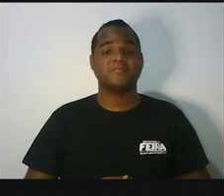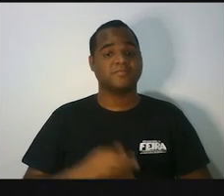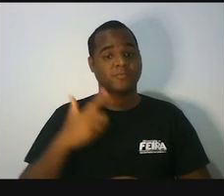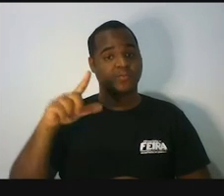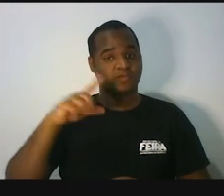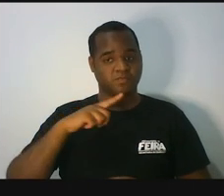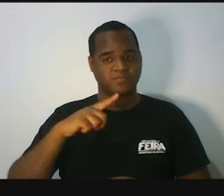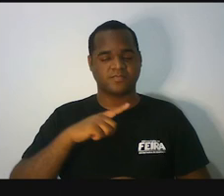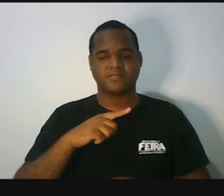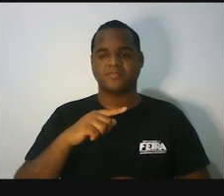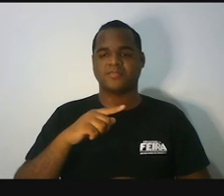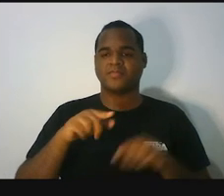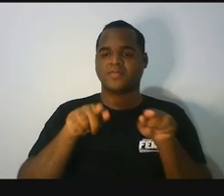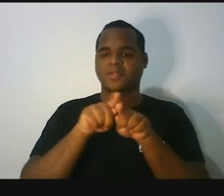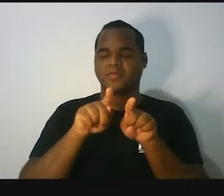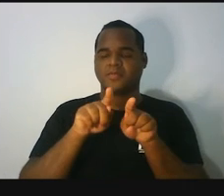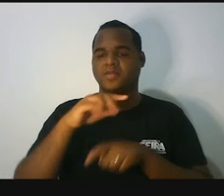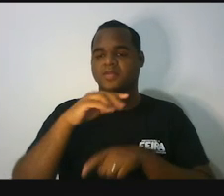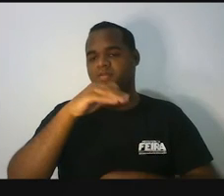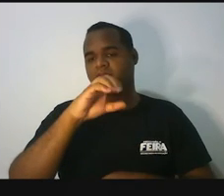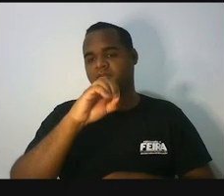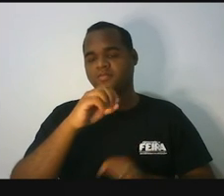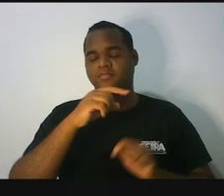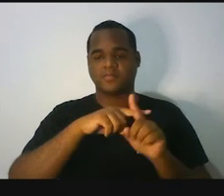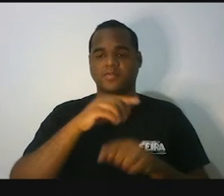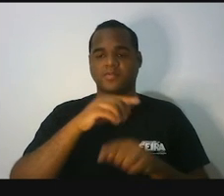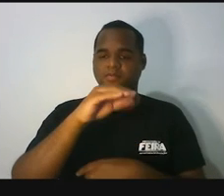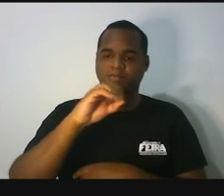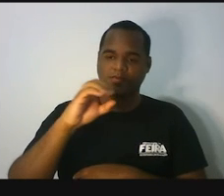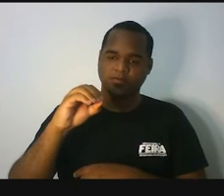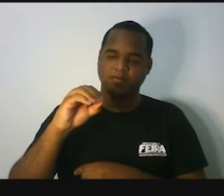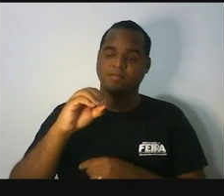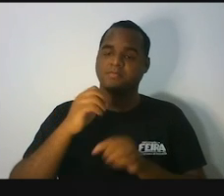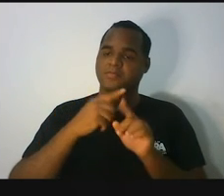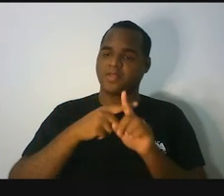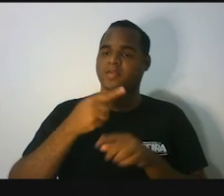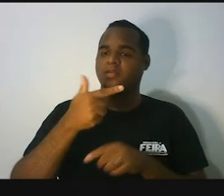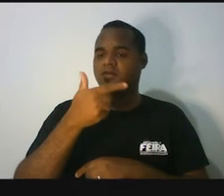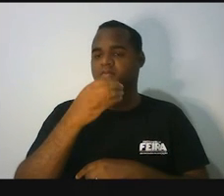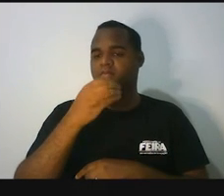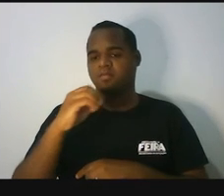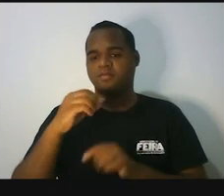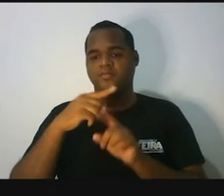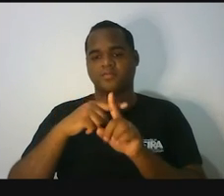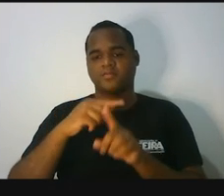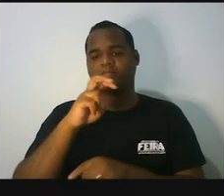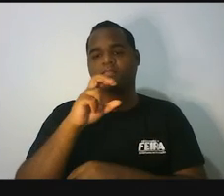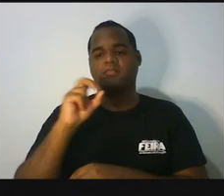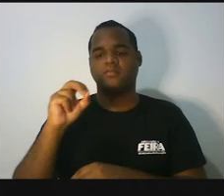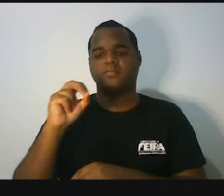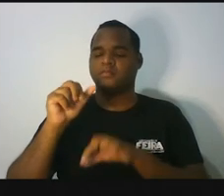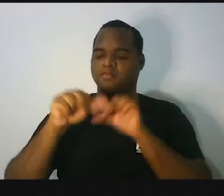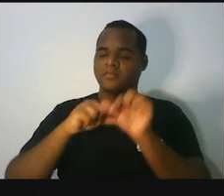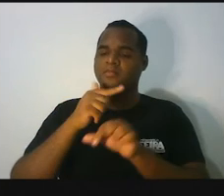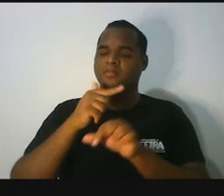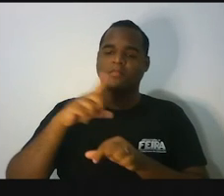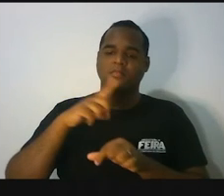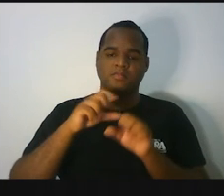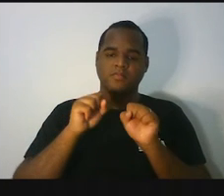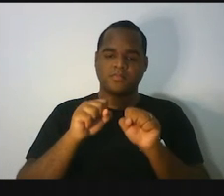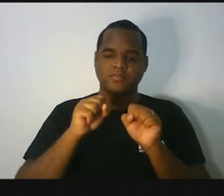100 mais 100 200 200 mais 500 a gente já pode trocar por